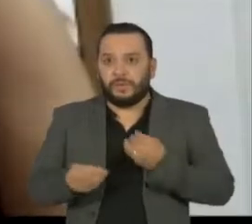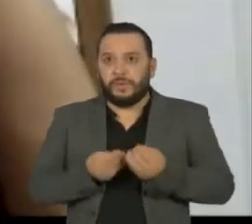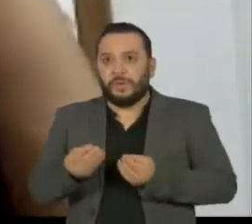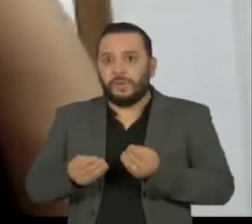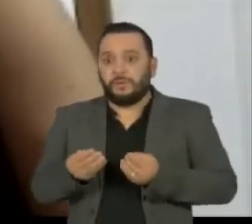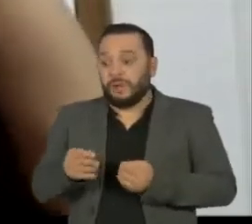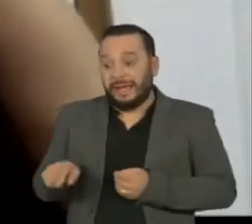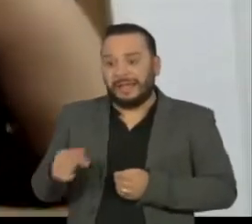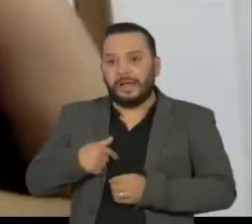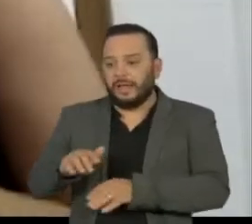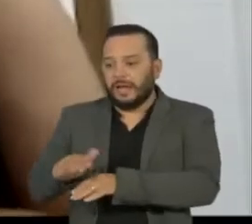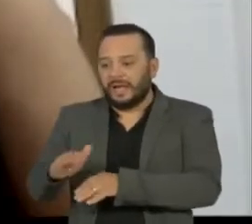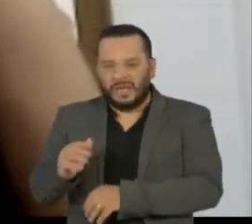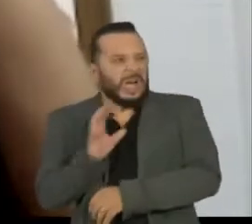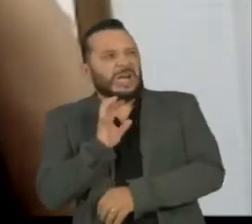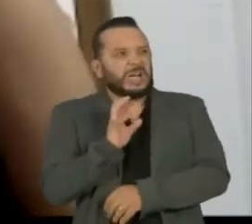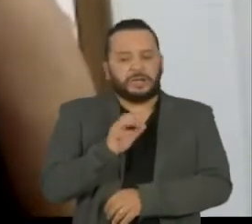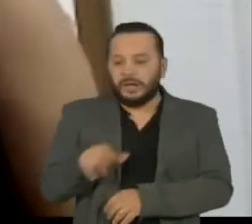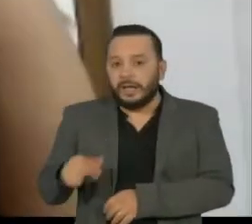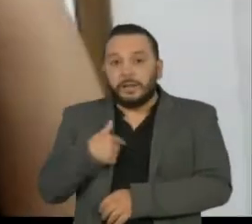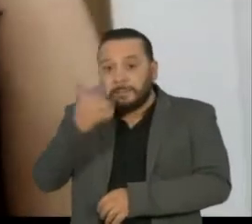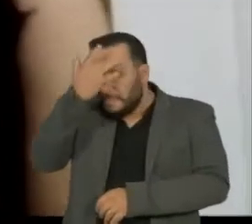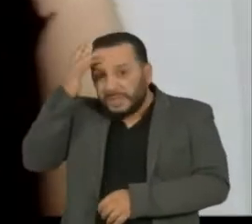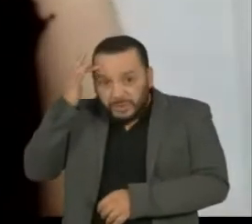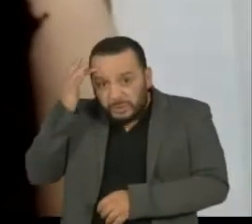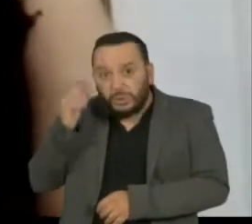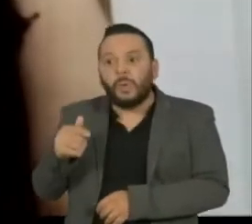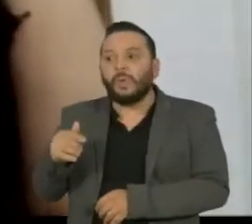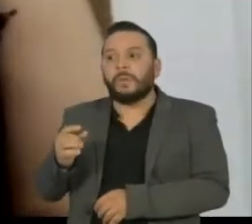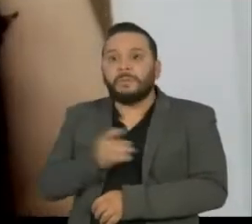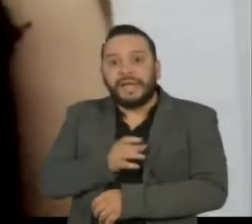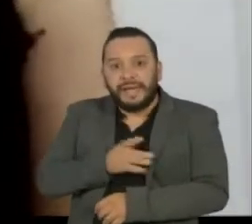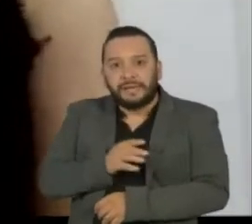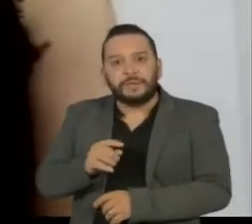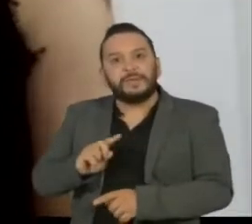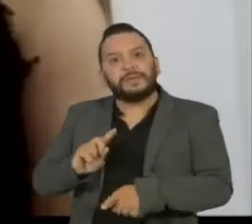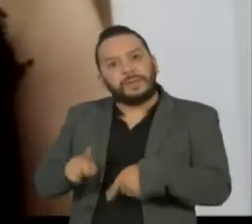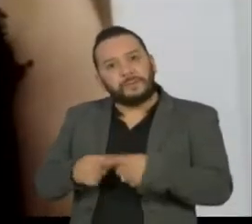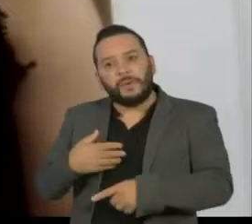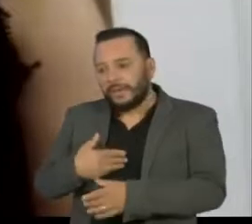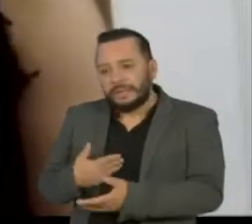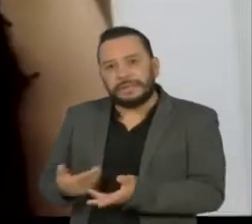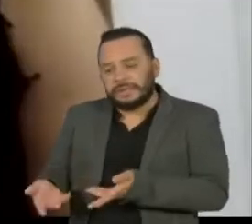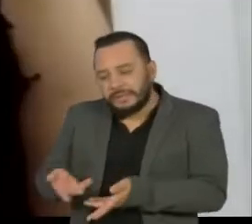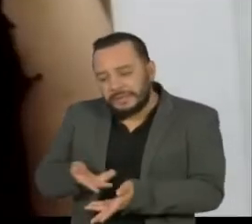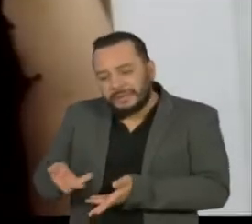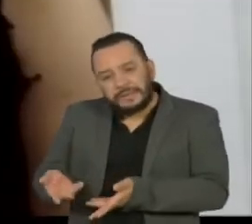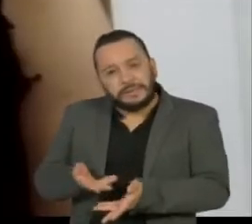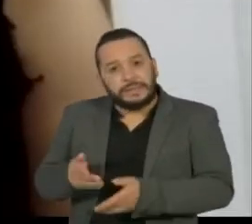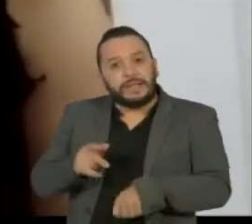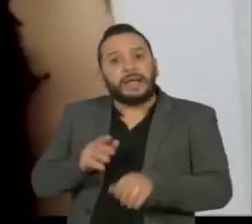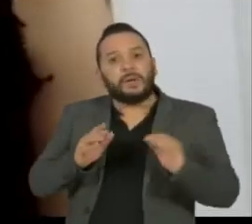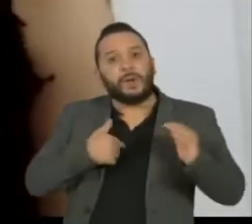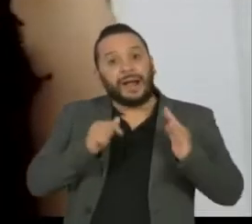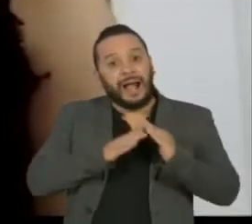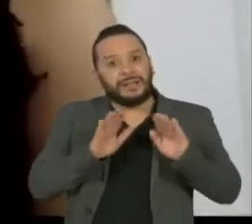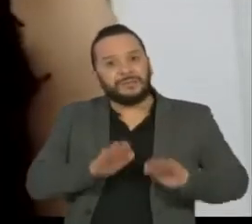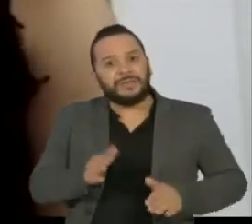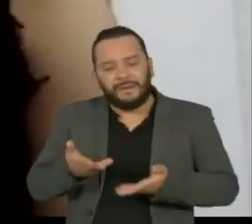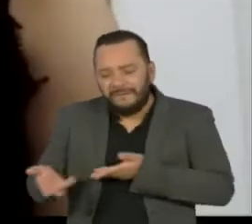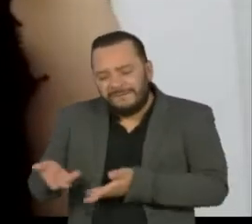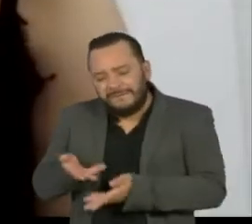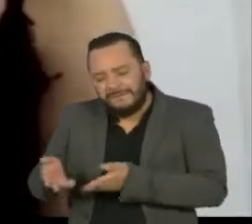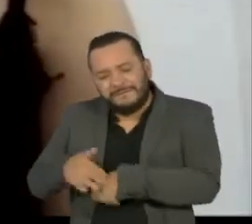medo de pessoa, ela tinha medo de coleira. Essa adaptação, nesse período de pandemia, foi